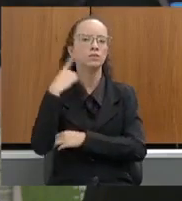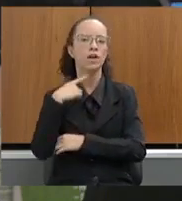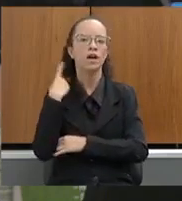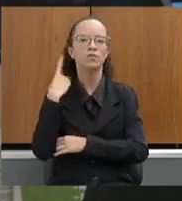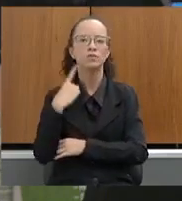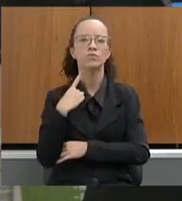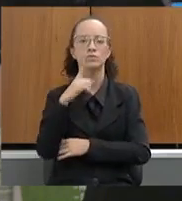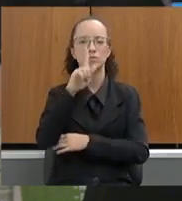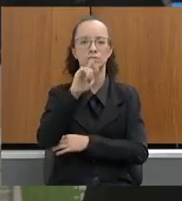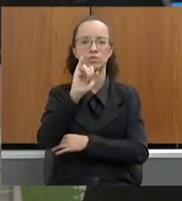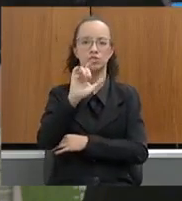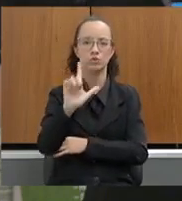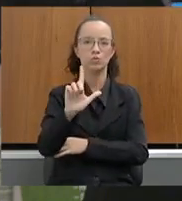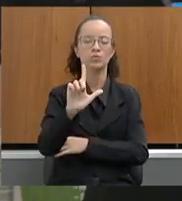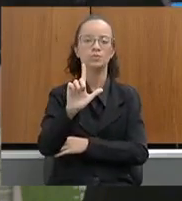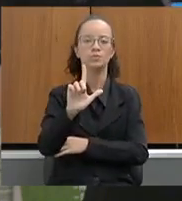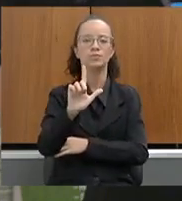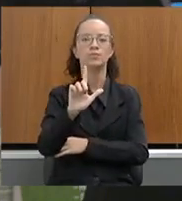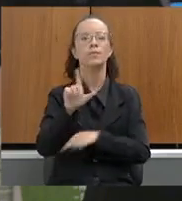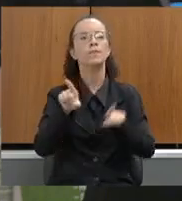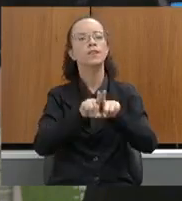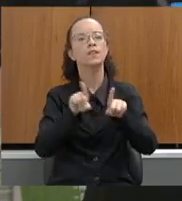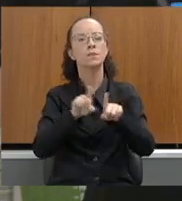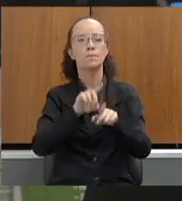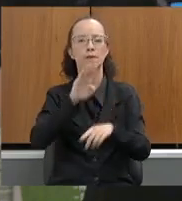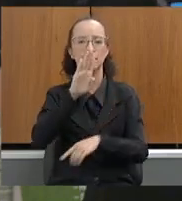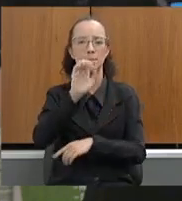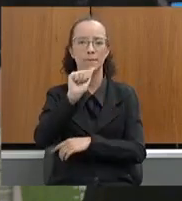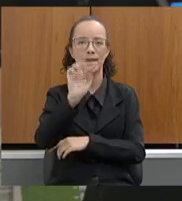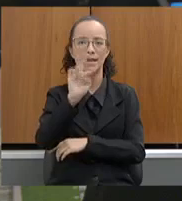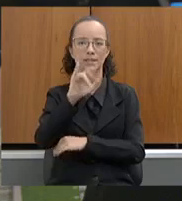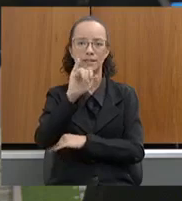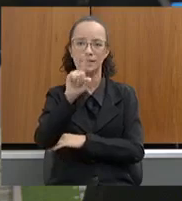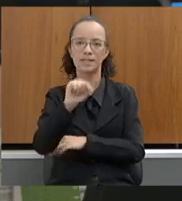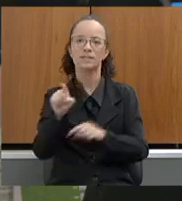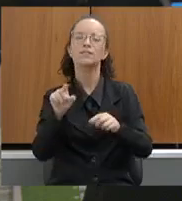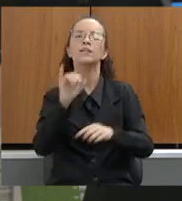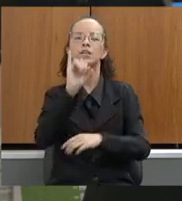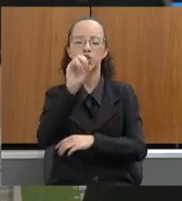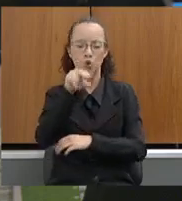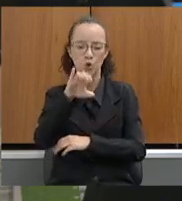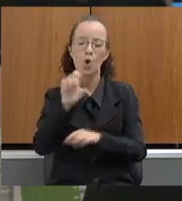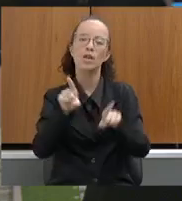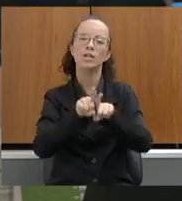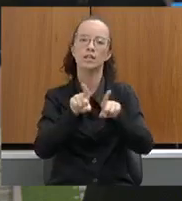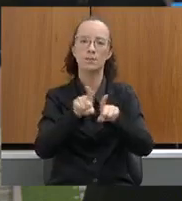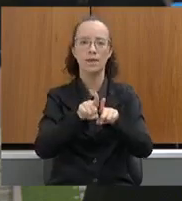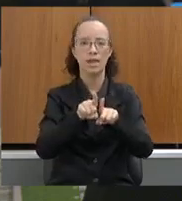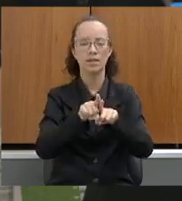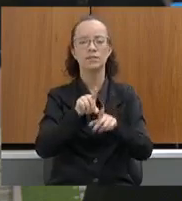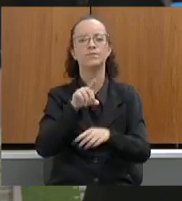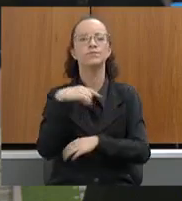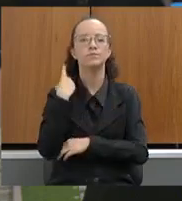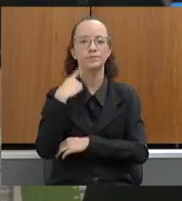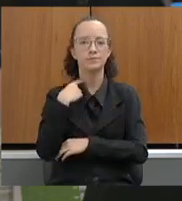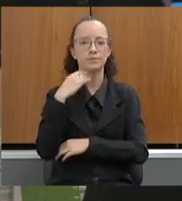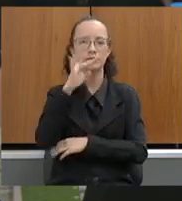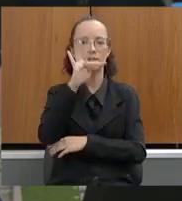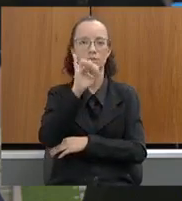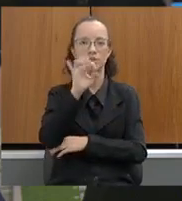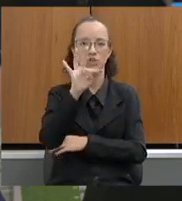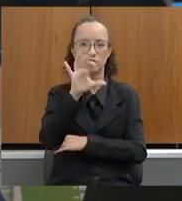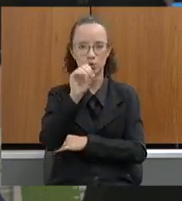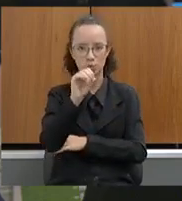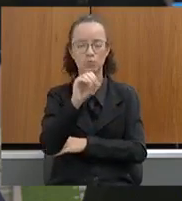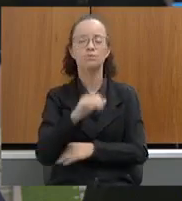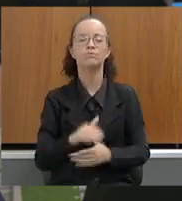Gil Pereira, da nossa ilustre deputada Beatriz Serqueira, deputado Ione Pinheira, que já mencionou isso aqui, deputado Tito Torres,